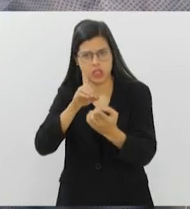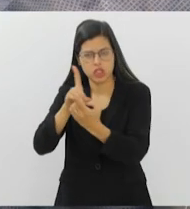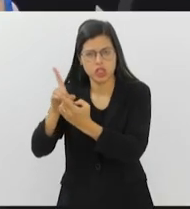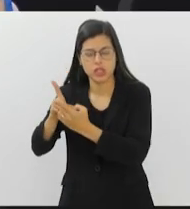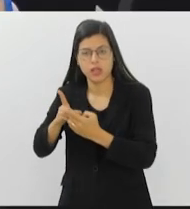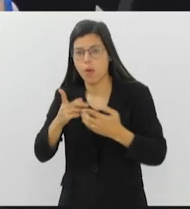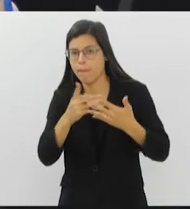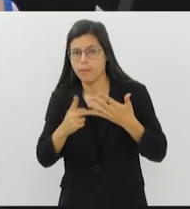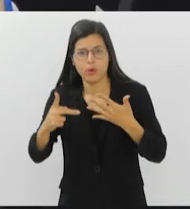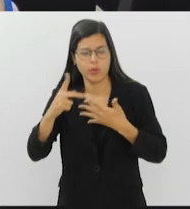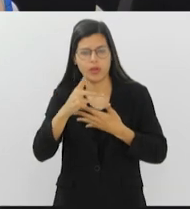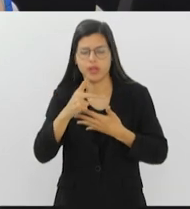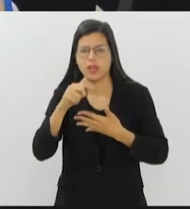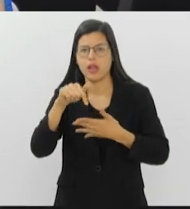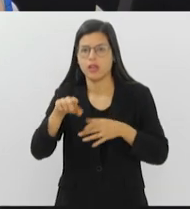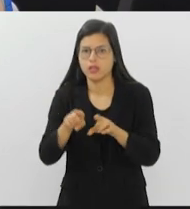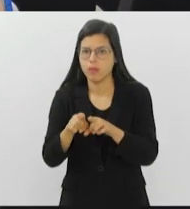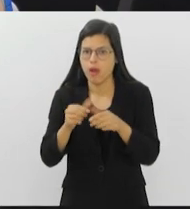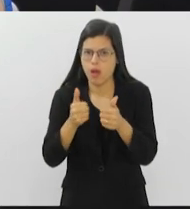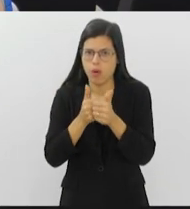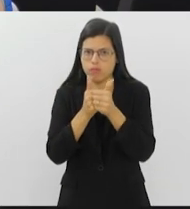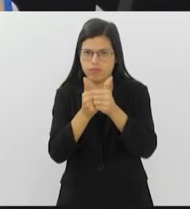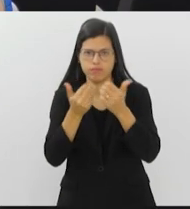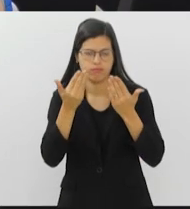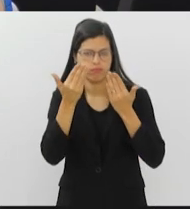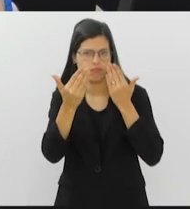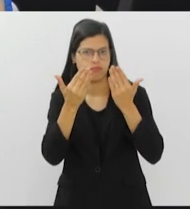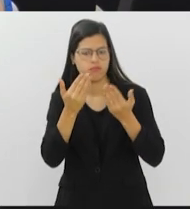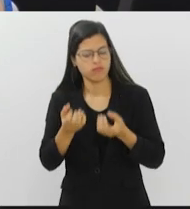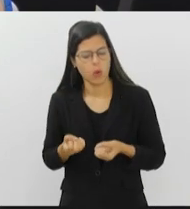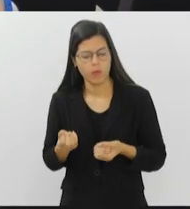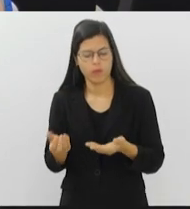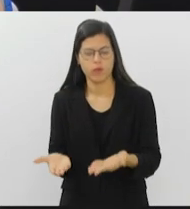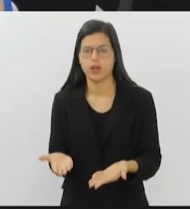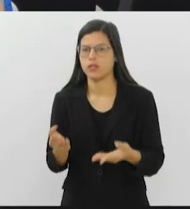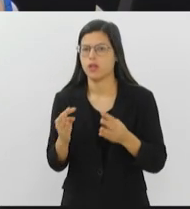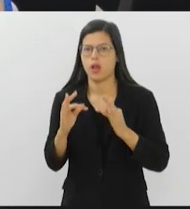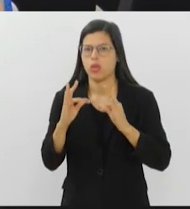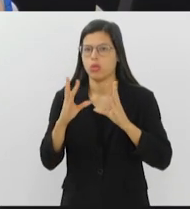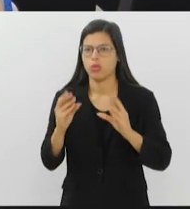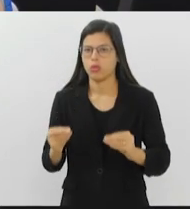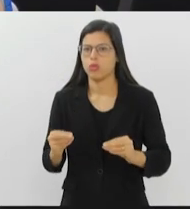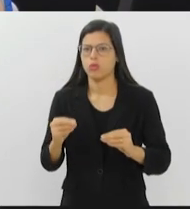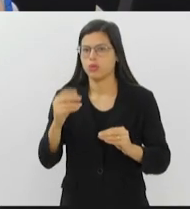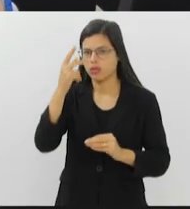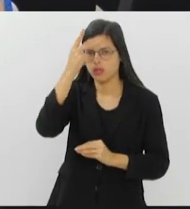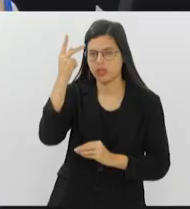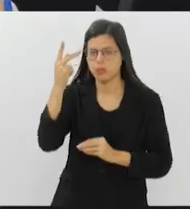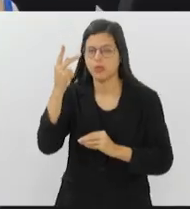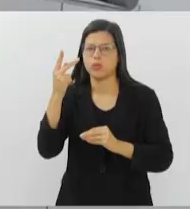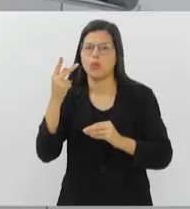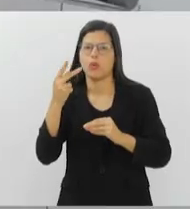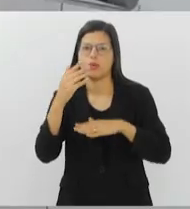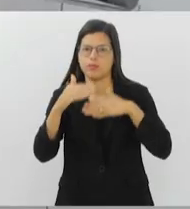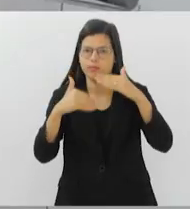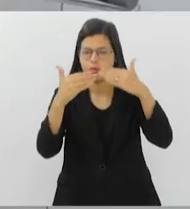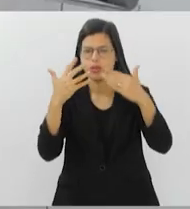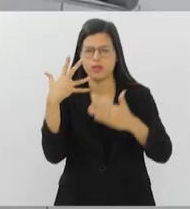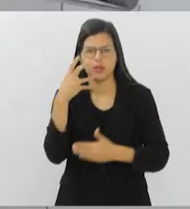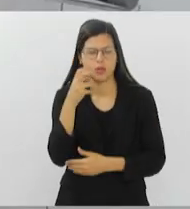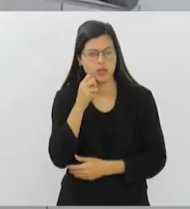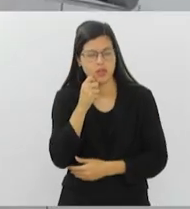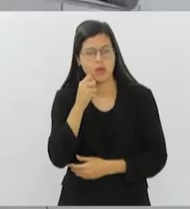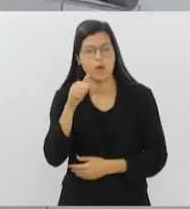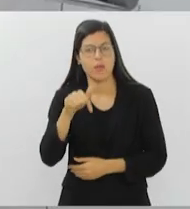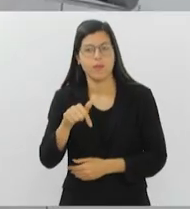absoluta e o acompanhamento psicológico deve ser oferecido a todas as partes envolvidas na adoção. Segundo ela,